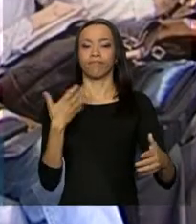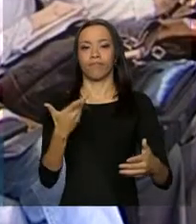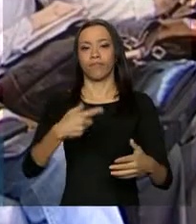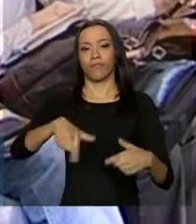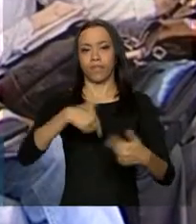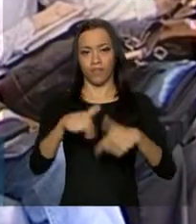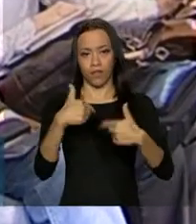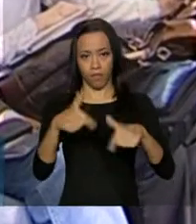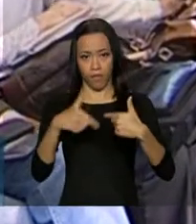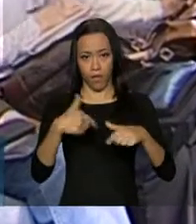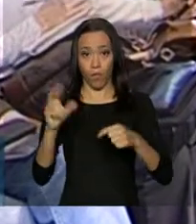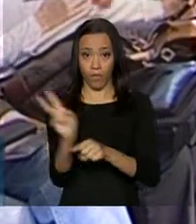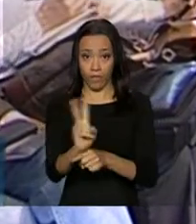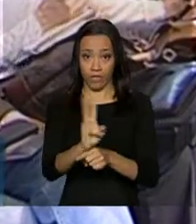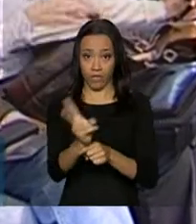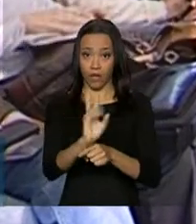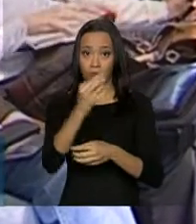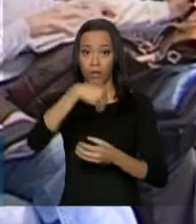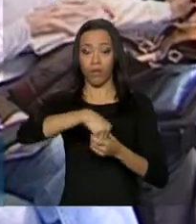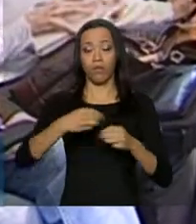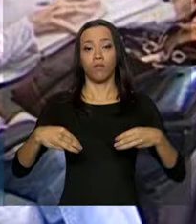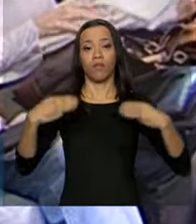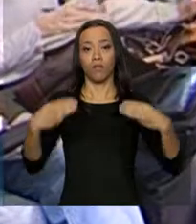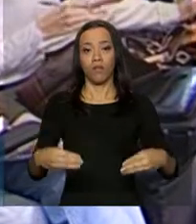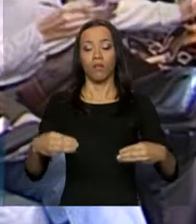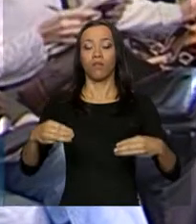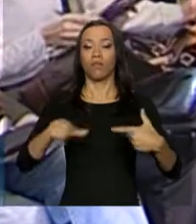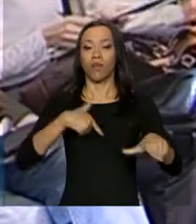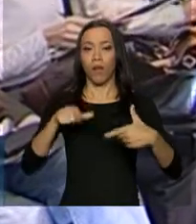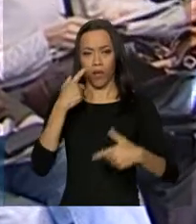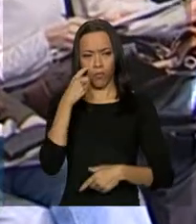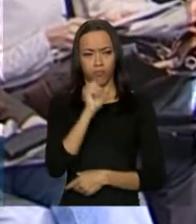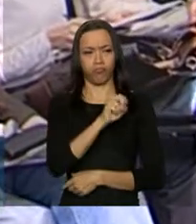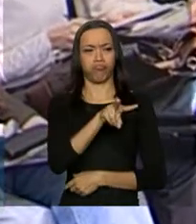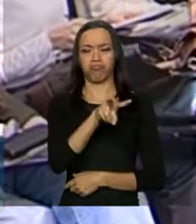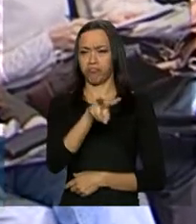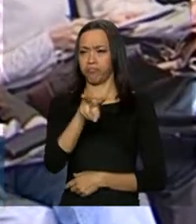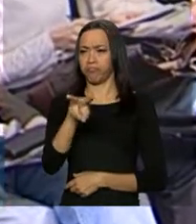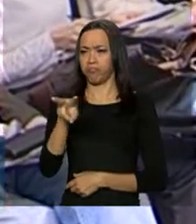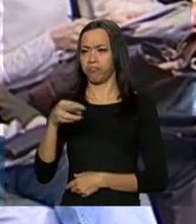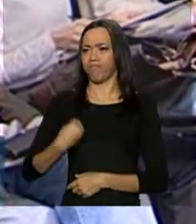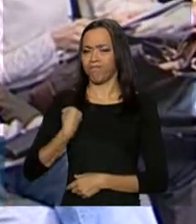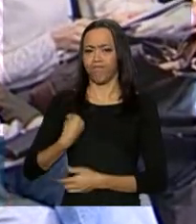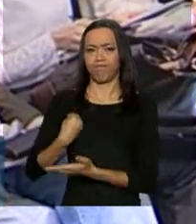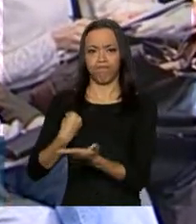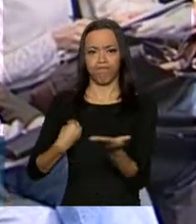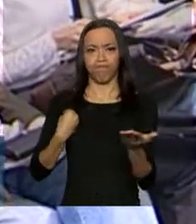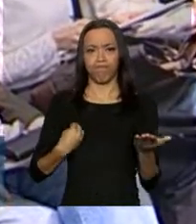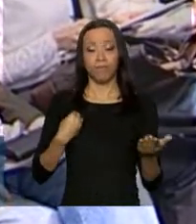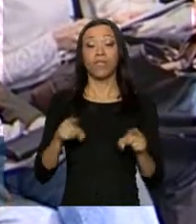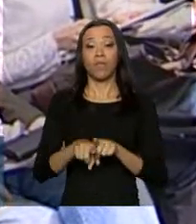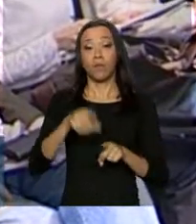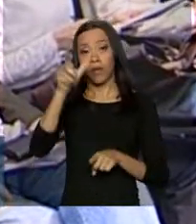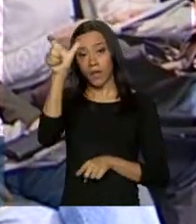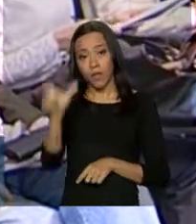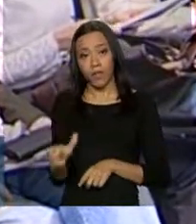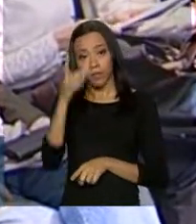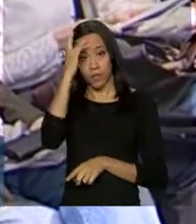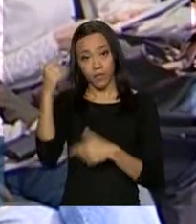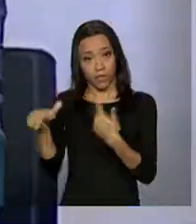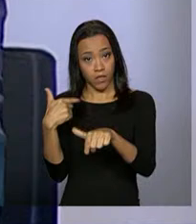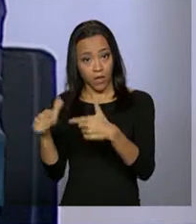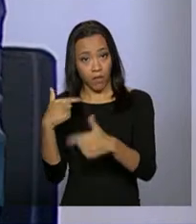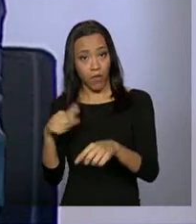Ministério do Trabalho, que eu vejo em grande presença aqui, saudar os servidores do Ministério do Trabalho e Emprego,